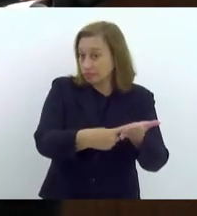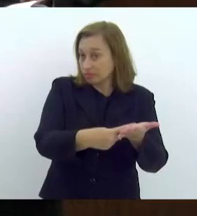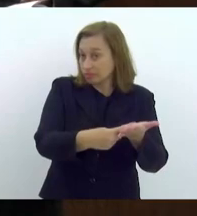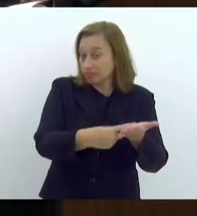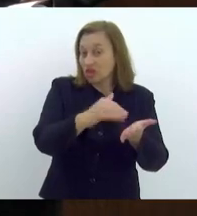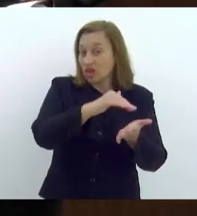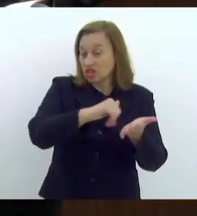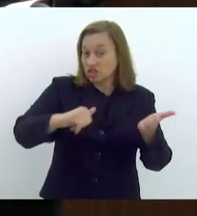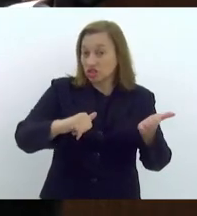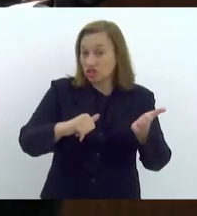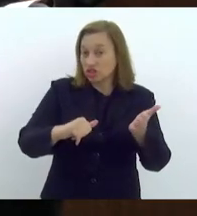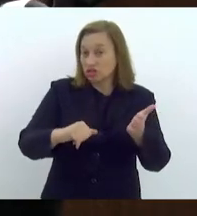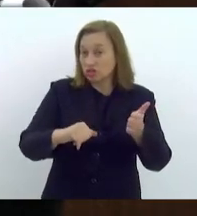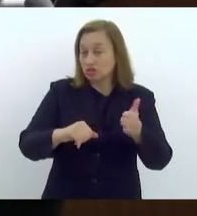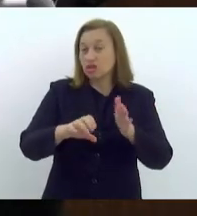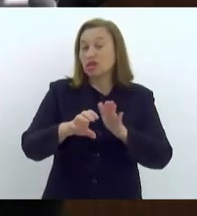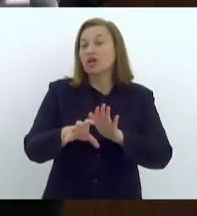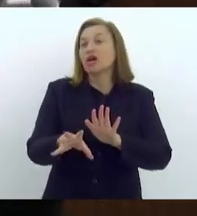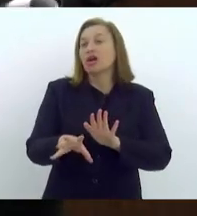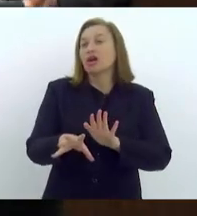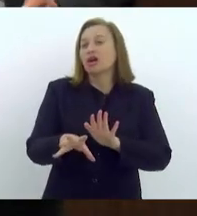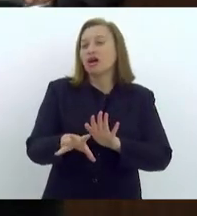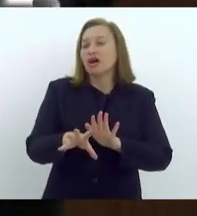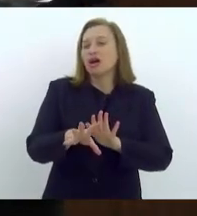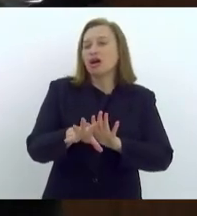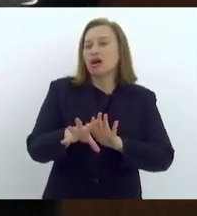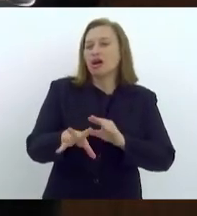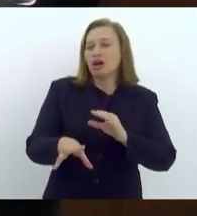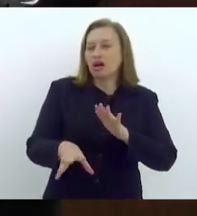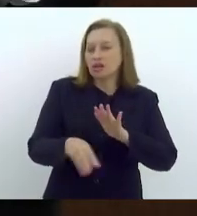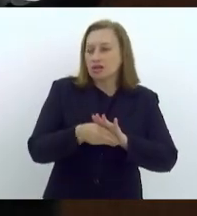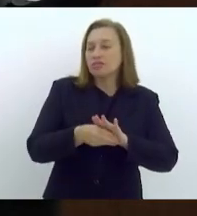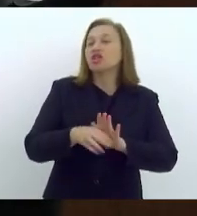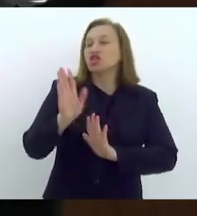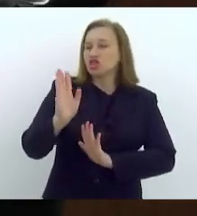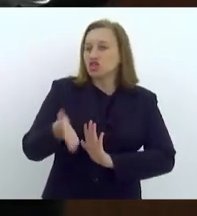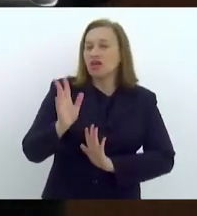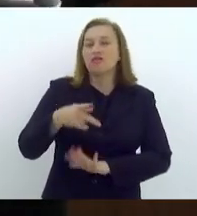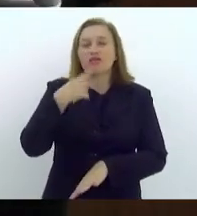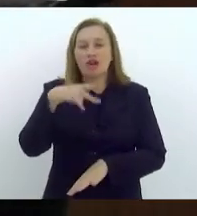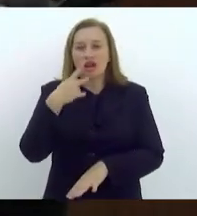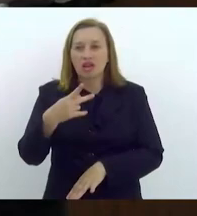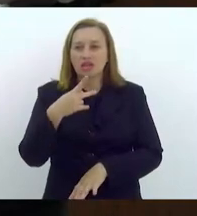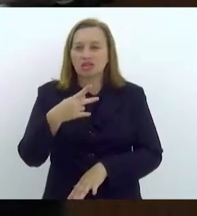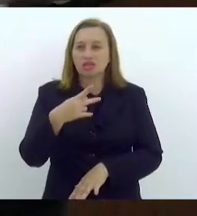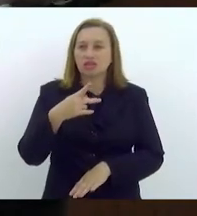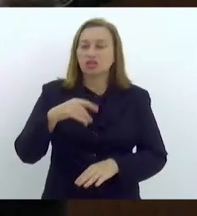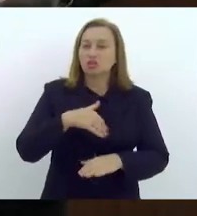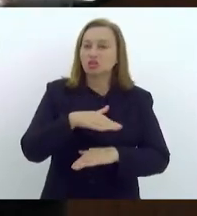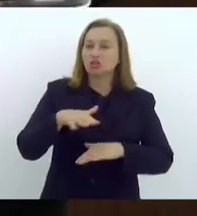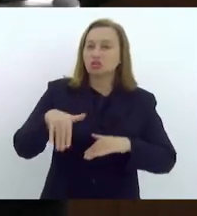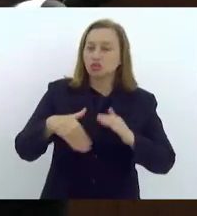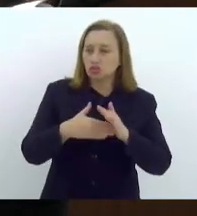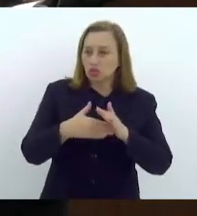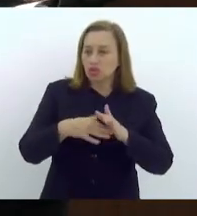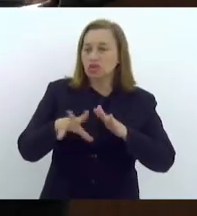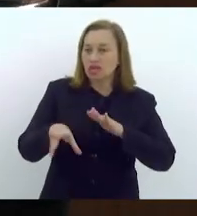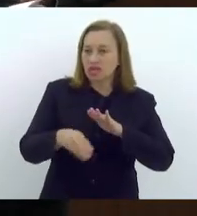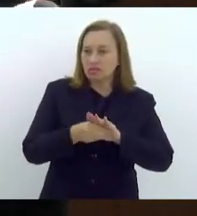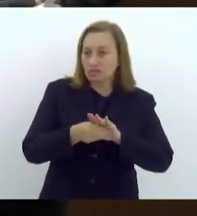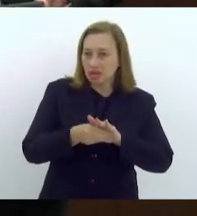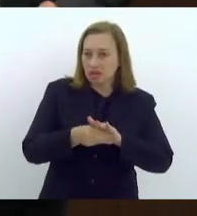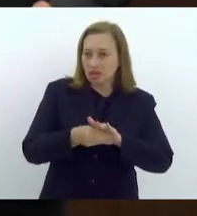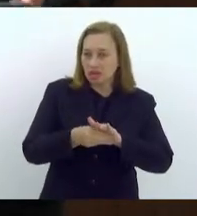retirando as emendas, já dizendo de antemão aqui que estão todas as emendas acatadas